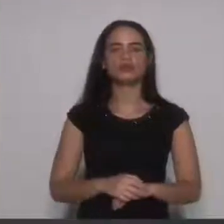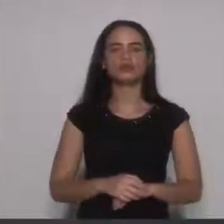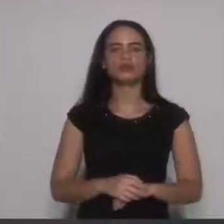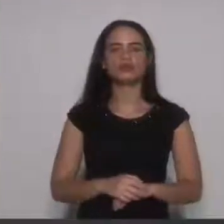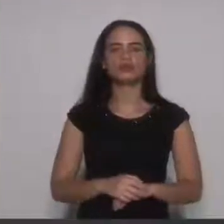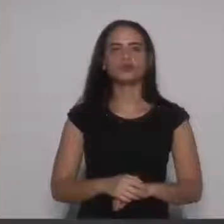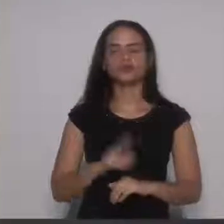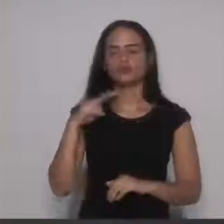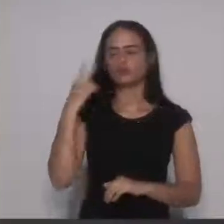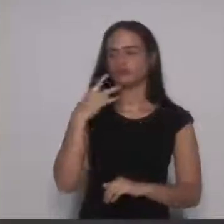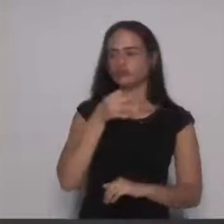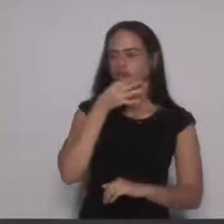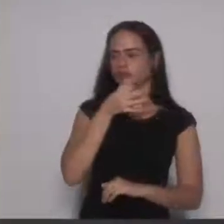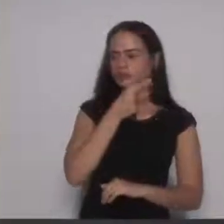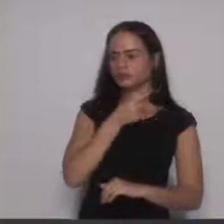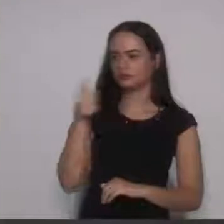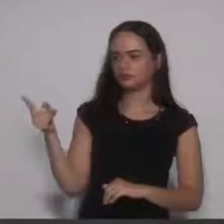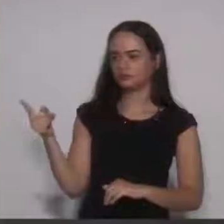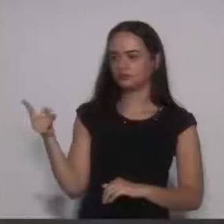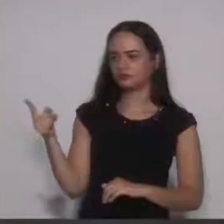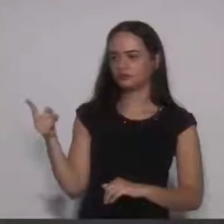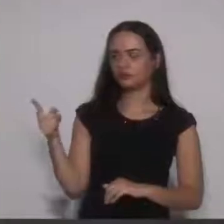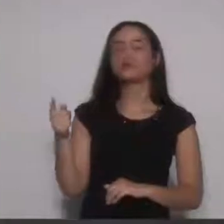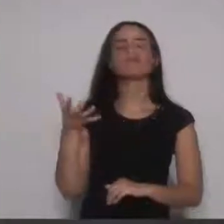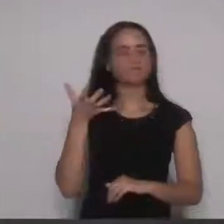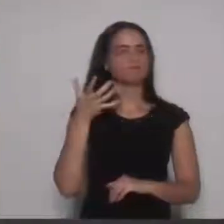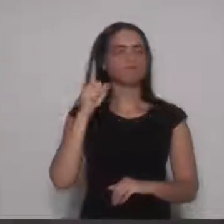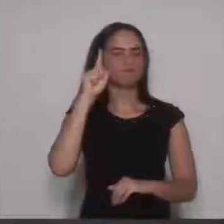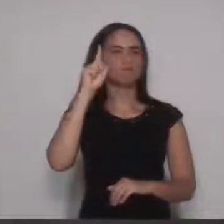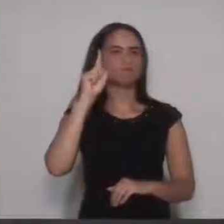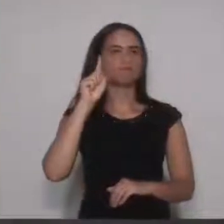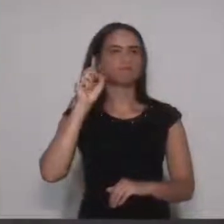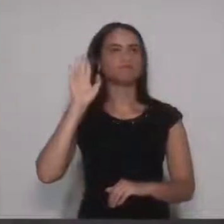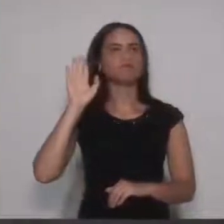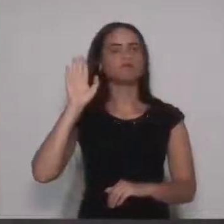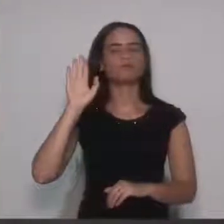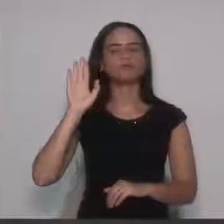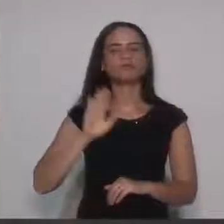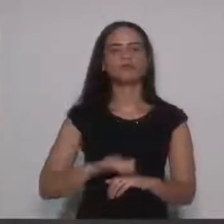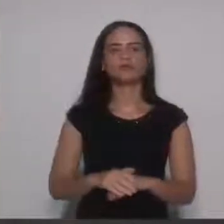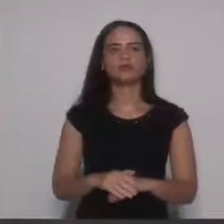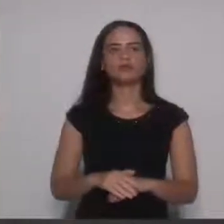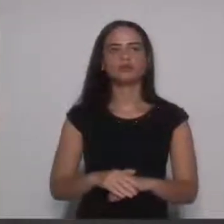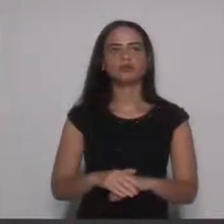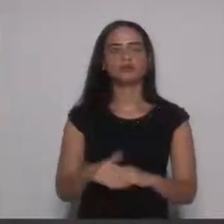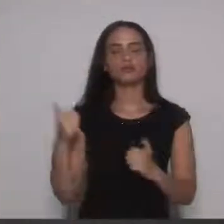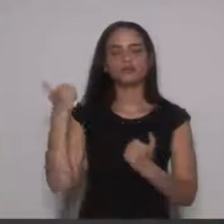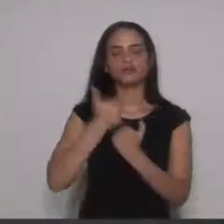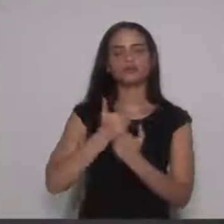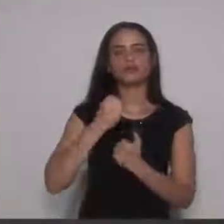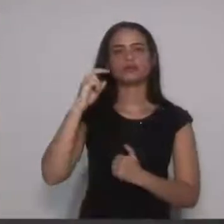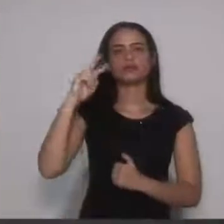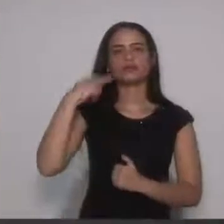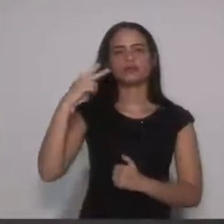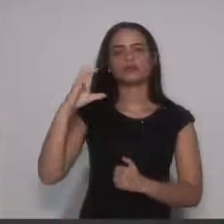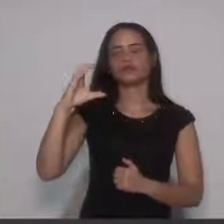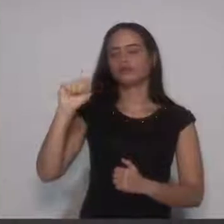Nenhum dos senhores vereadores querendo discutir o projeto. Graça a palavra, senhor presidente. Com a palavra, o vereador Carlos Florentino.